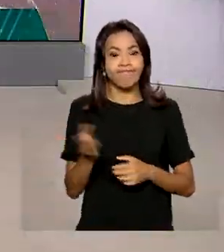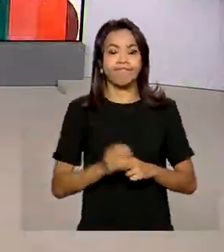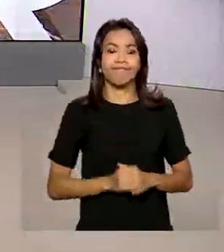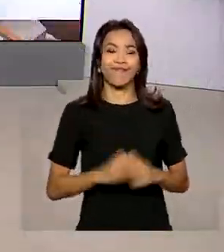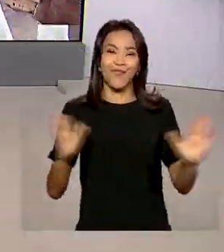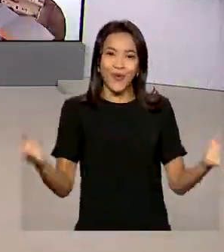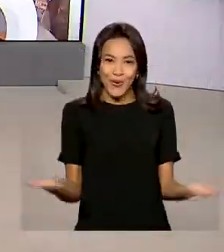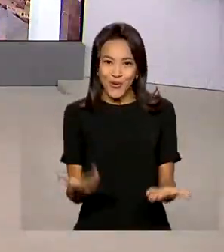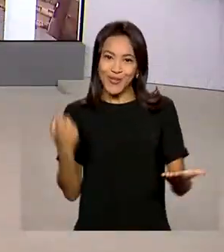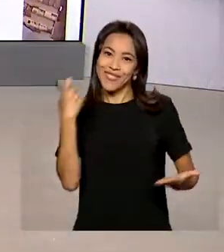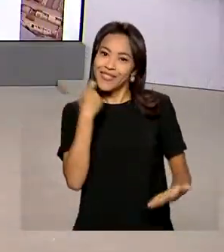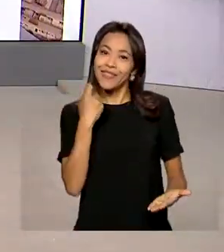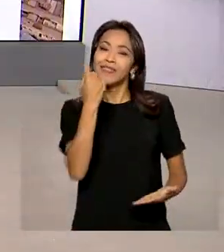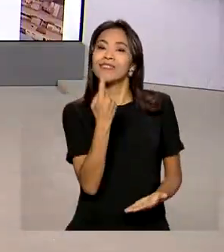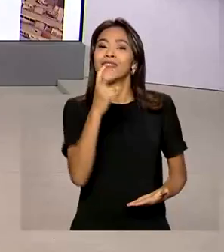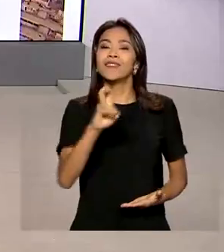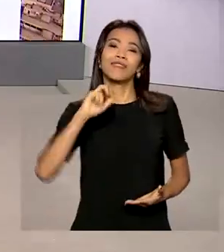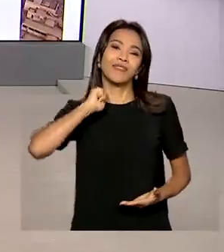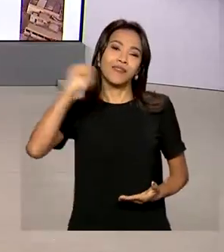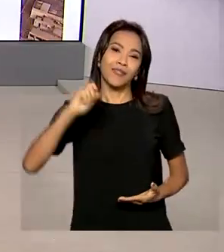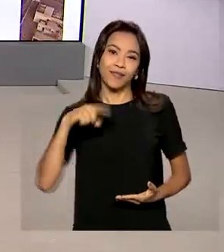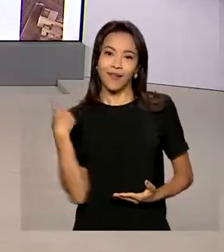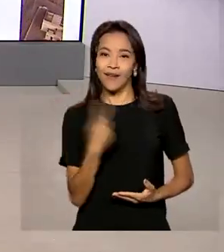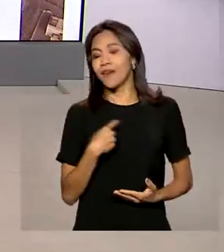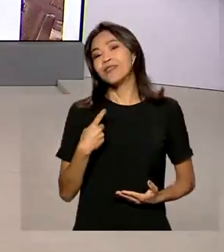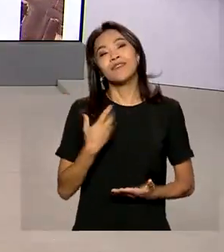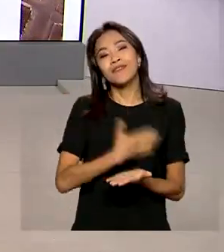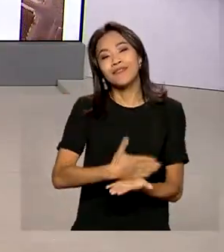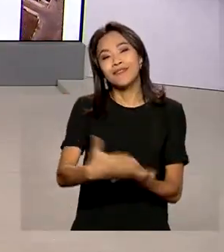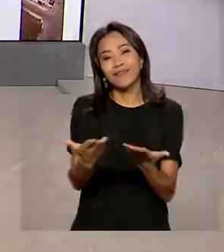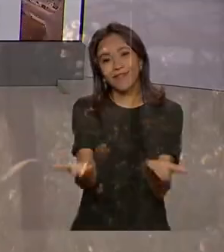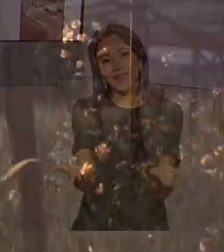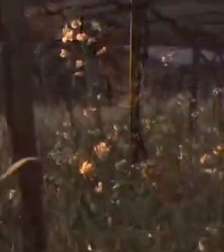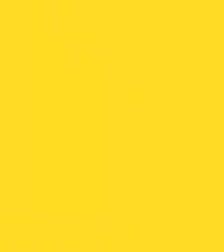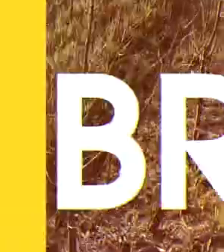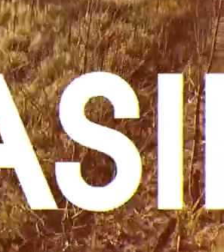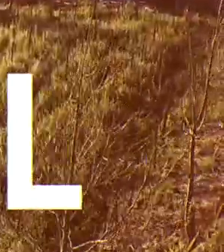Sexta-feira, 15 de abril, o Brasil em Dia está no ar.